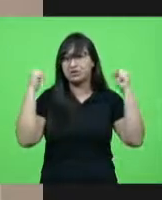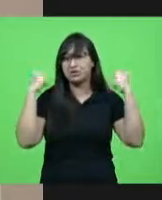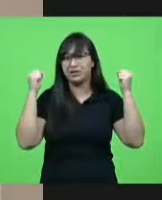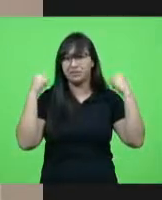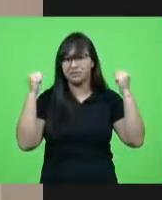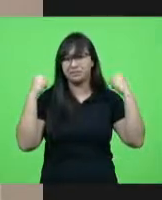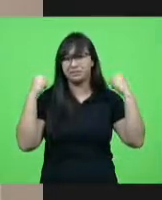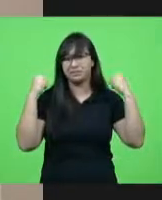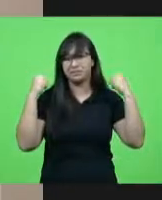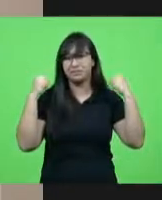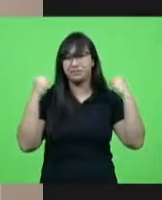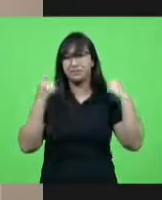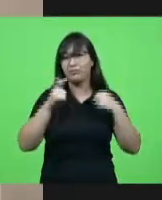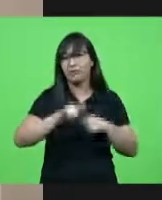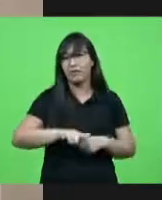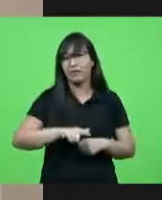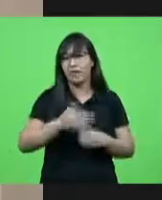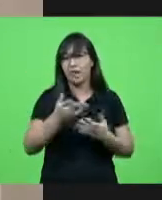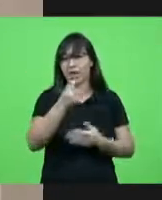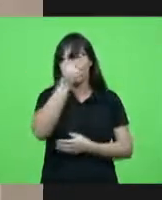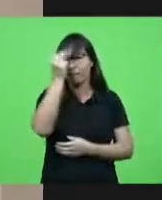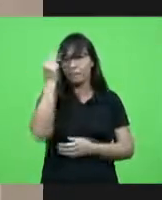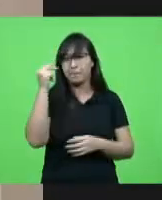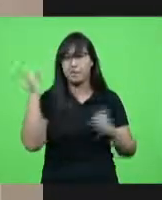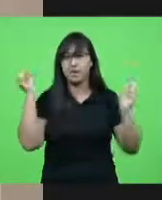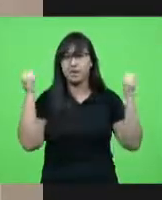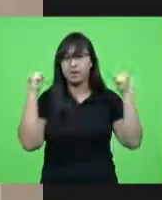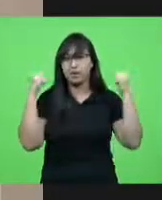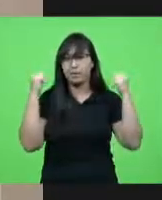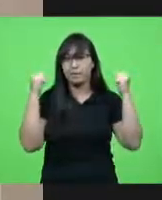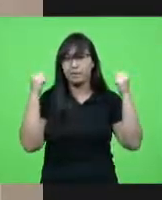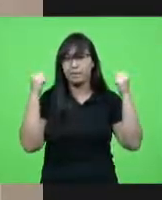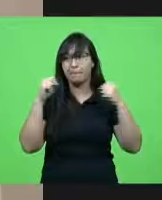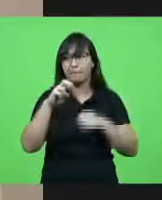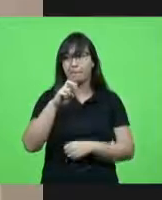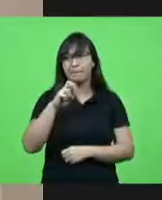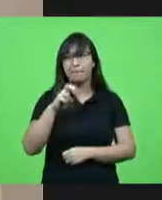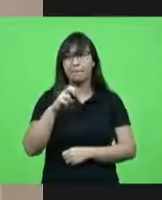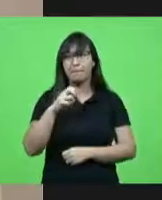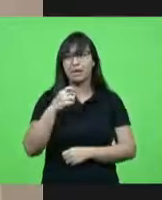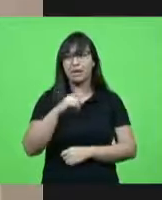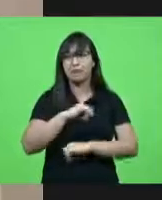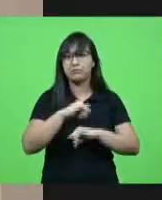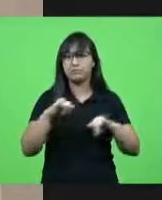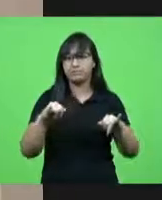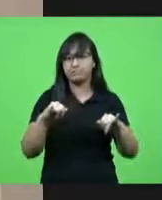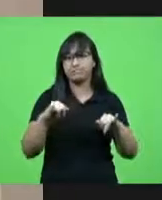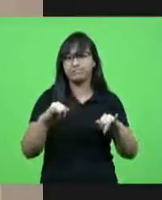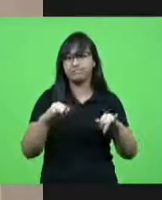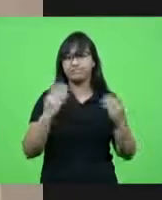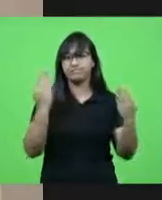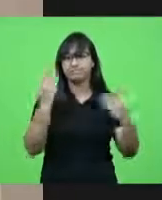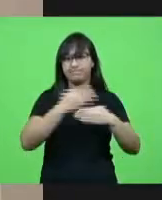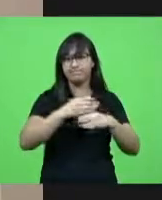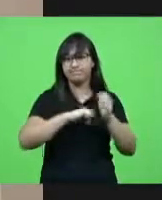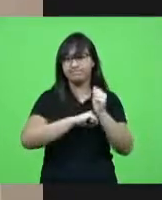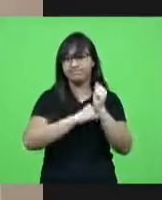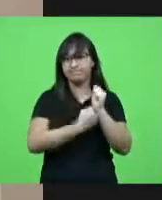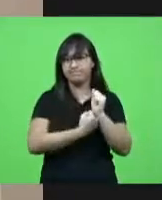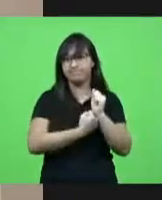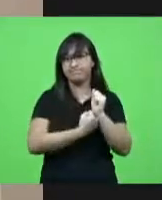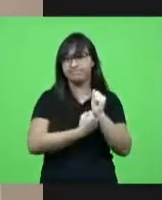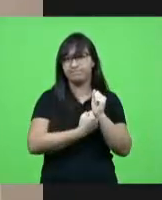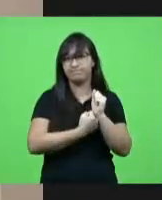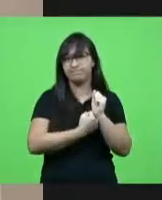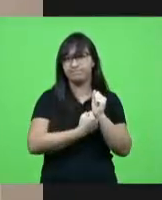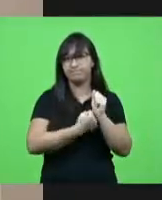o caso de o prefeito João Rodrigues lá de Chapecó que determinou um lockdown aí de 14 dias para reorganizar a rede de atendimento ampliar leitos